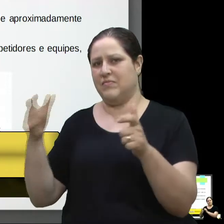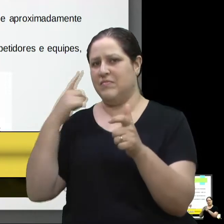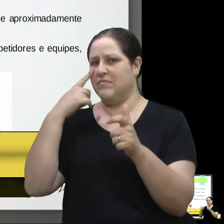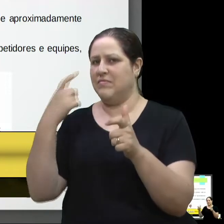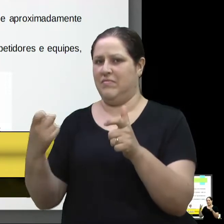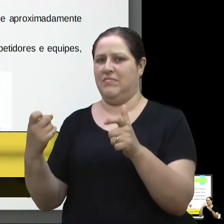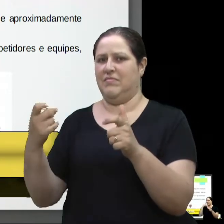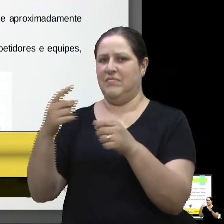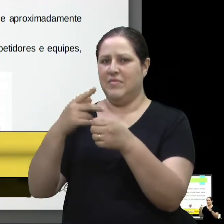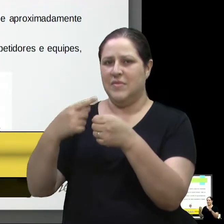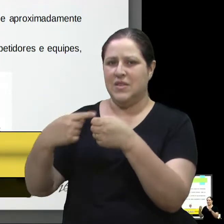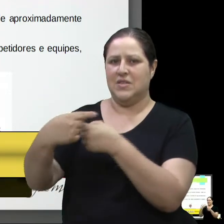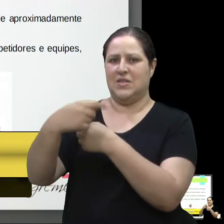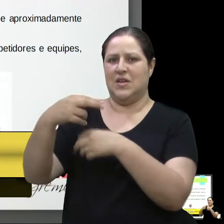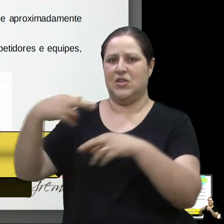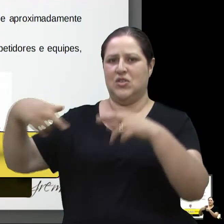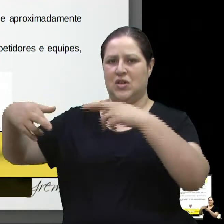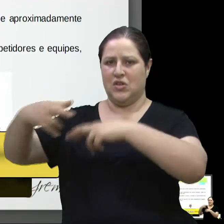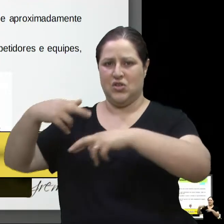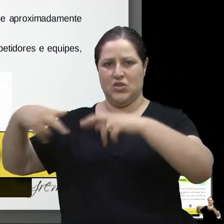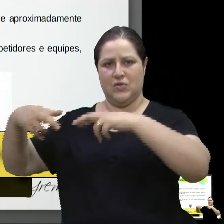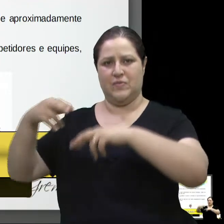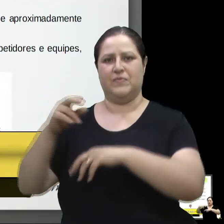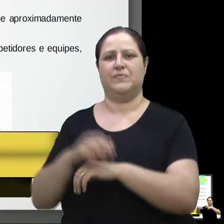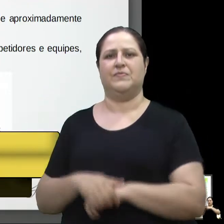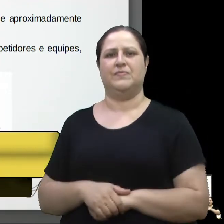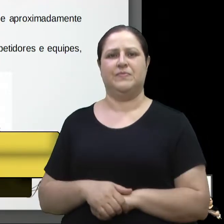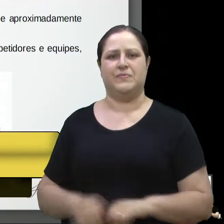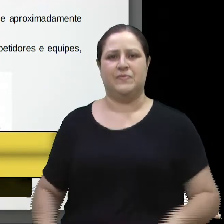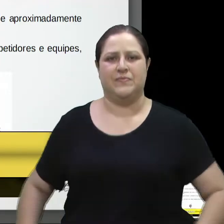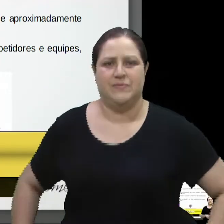para a cidade e para a nossa região. Vereador Cadori, seu aparte.